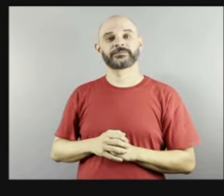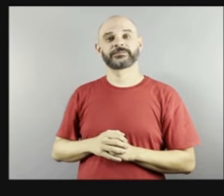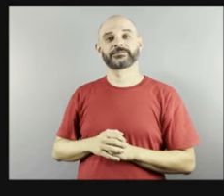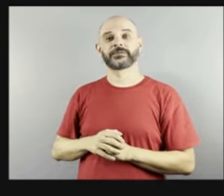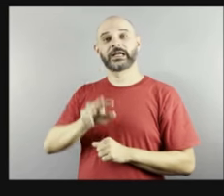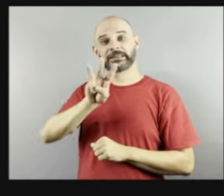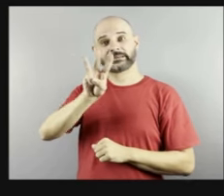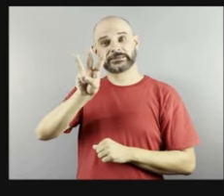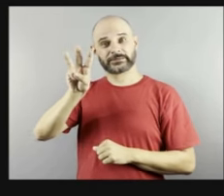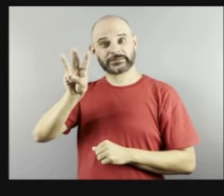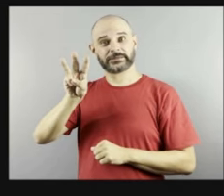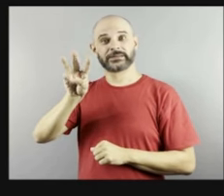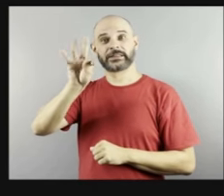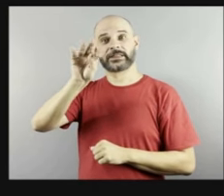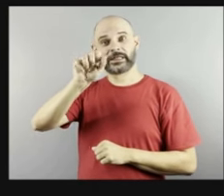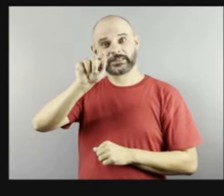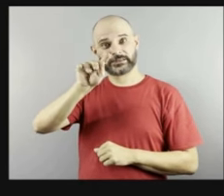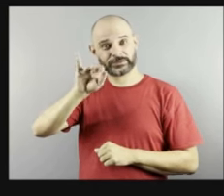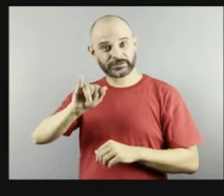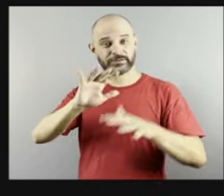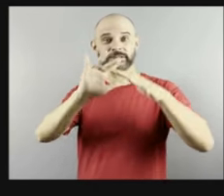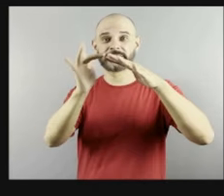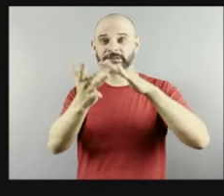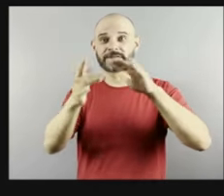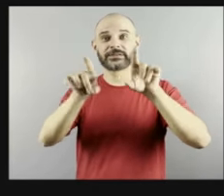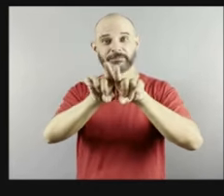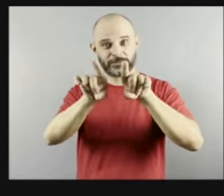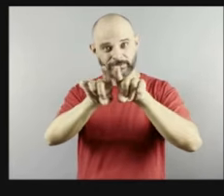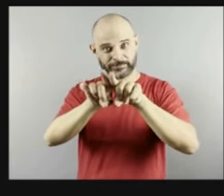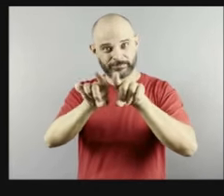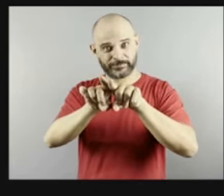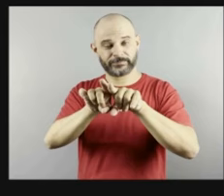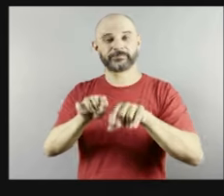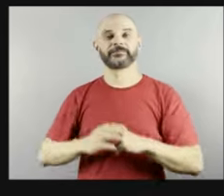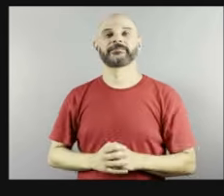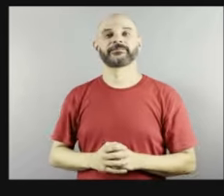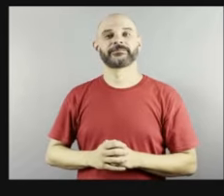sociais também das instituições obrigada